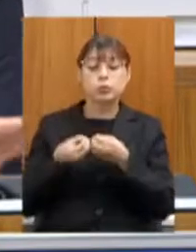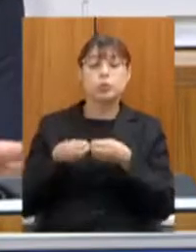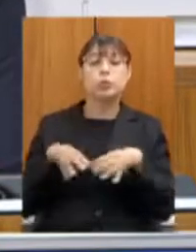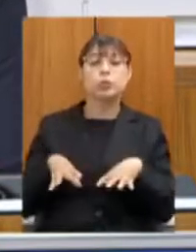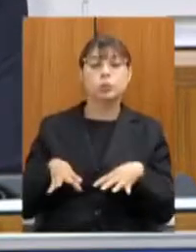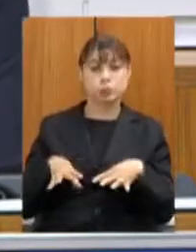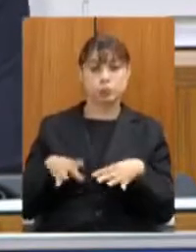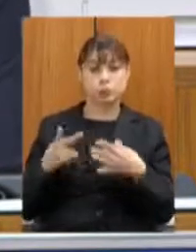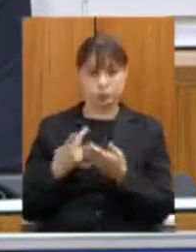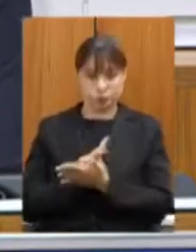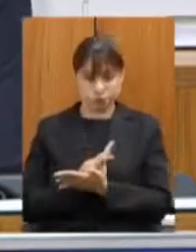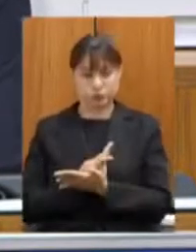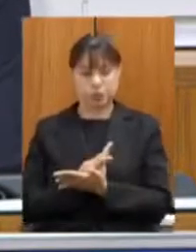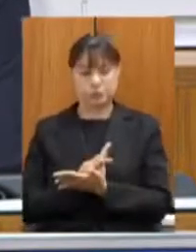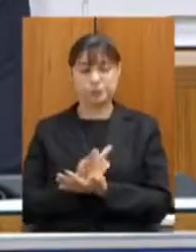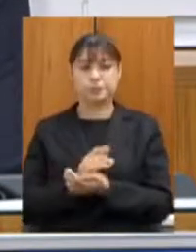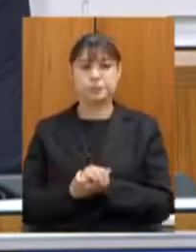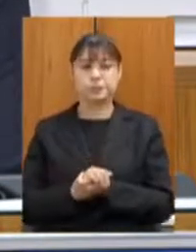passando